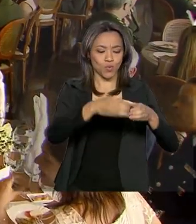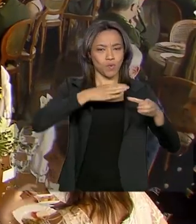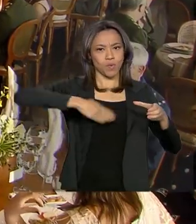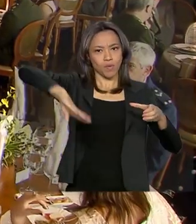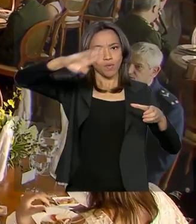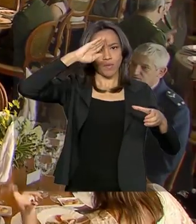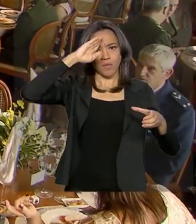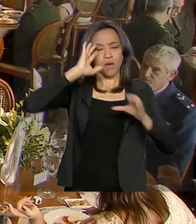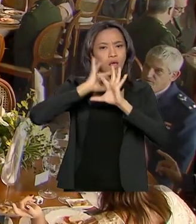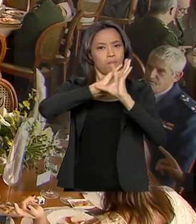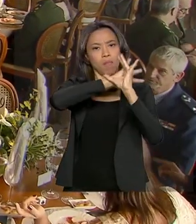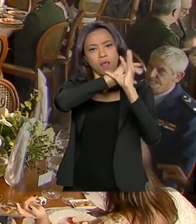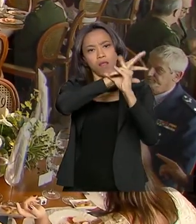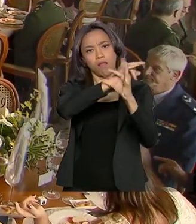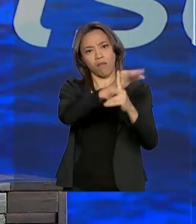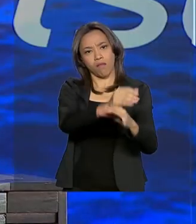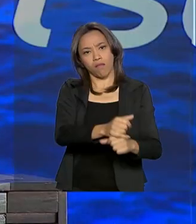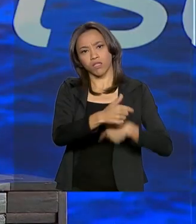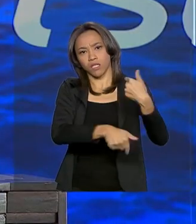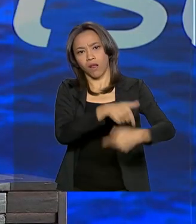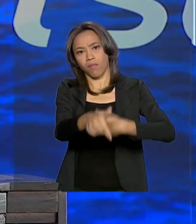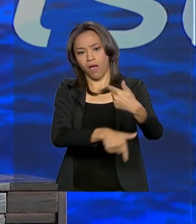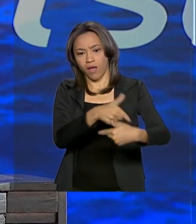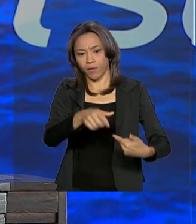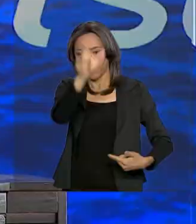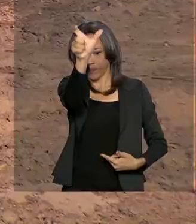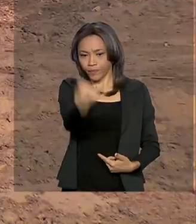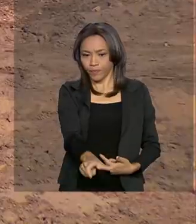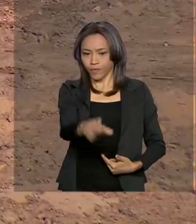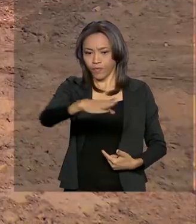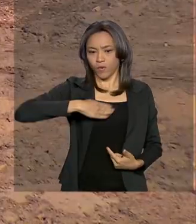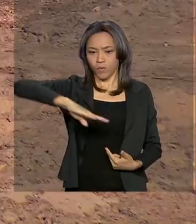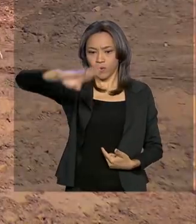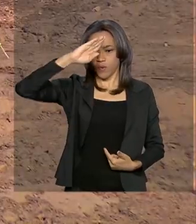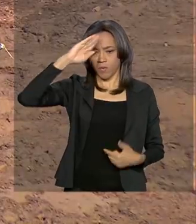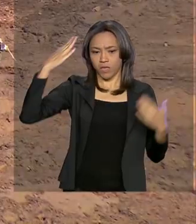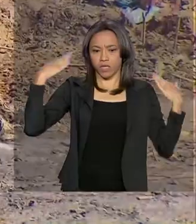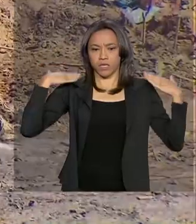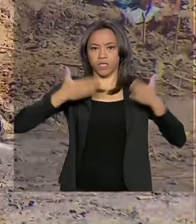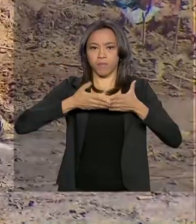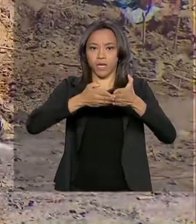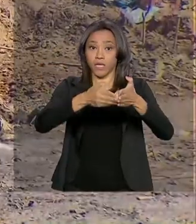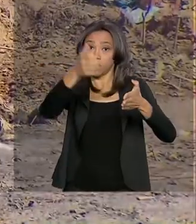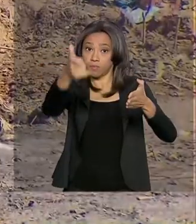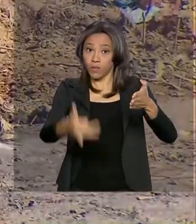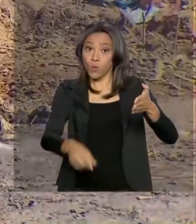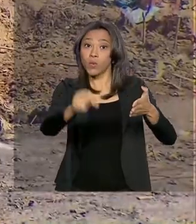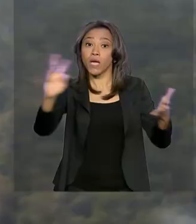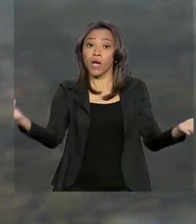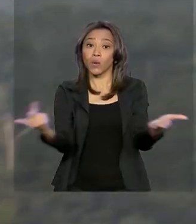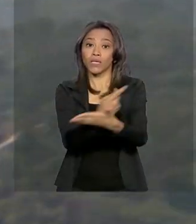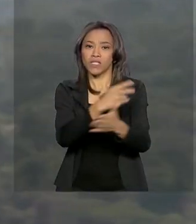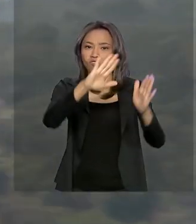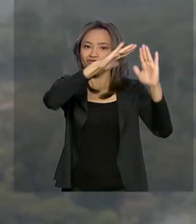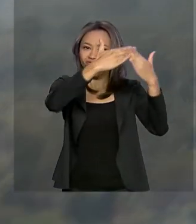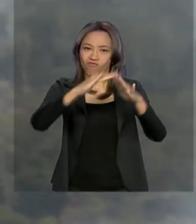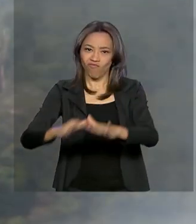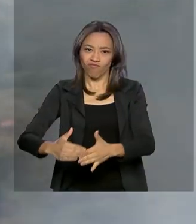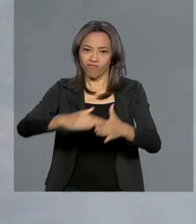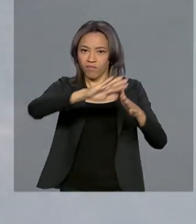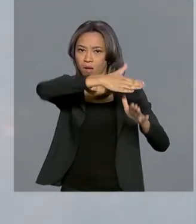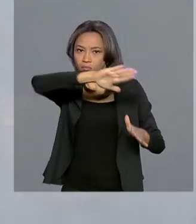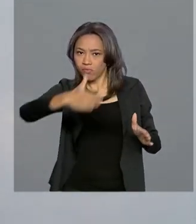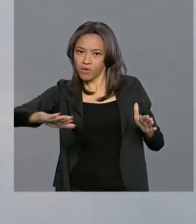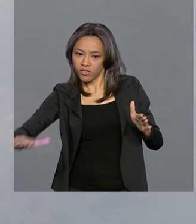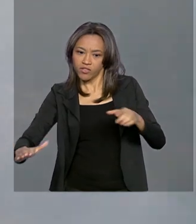balanço das atividades ao longo do ano. O comandante da Marinha citou a atuação na tragédia de Brumadinho, no combate a focos